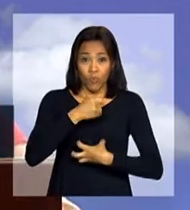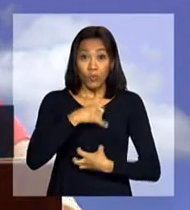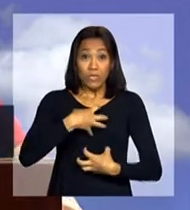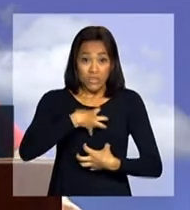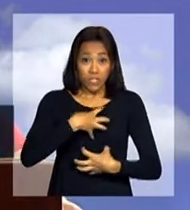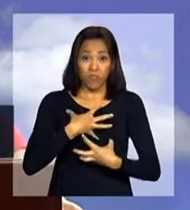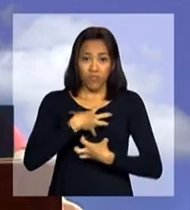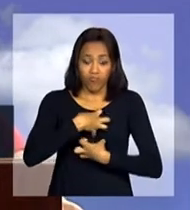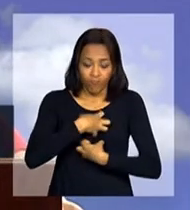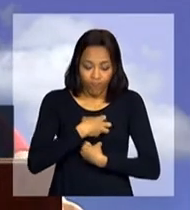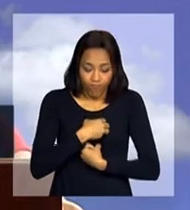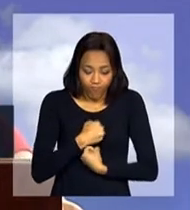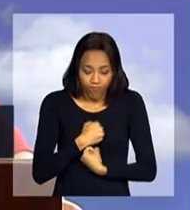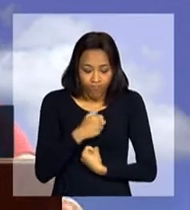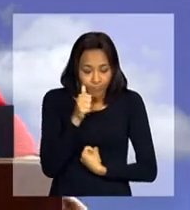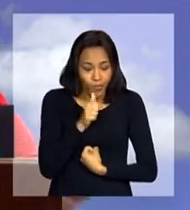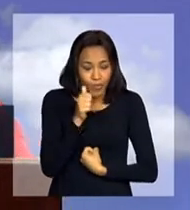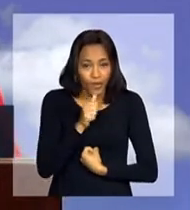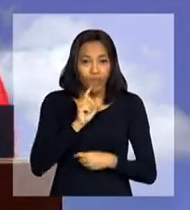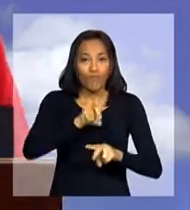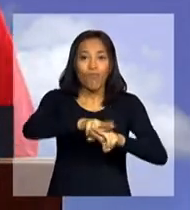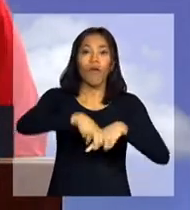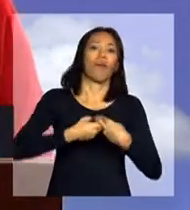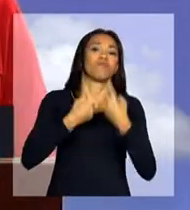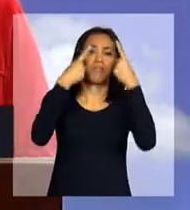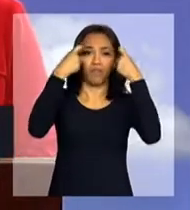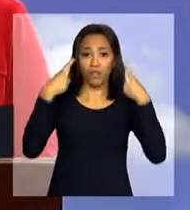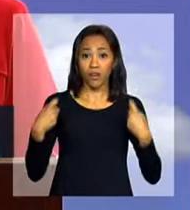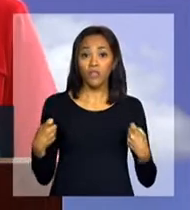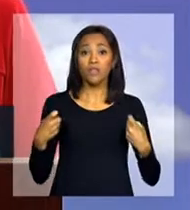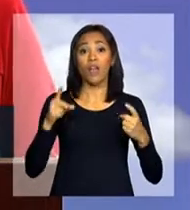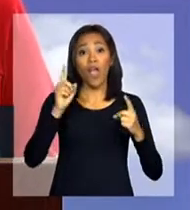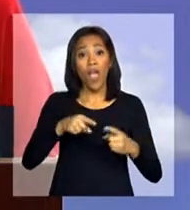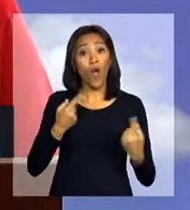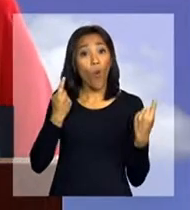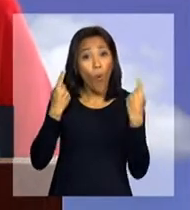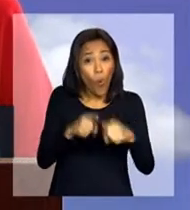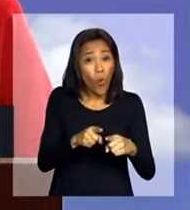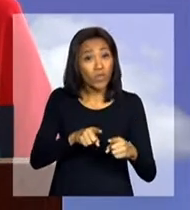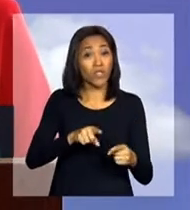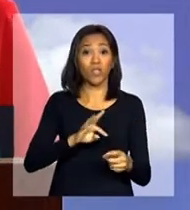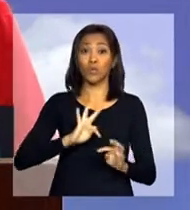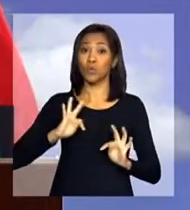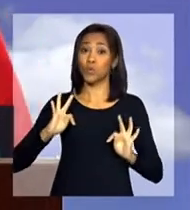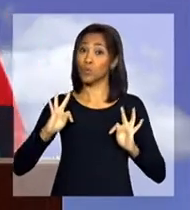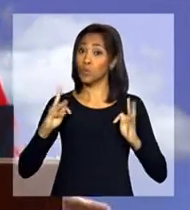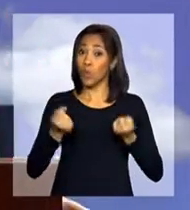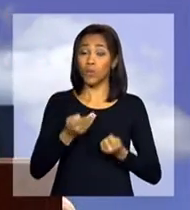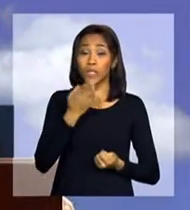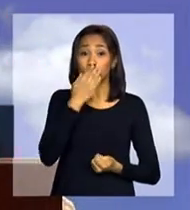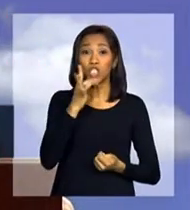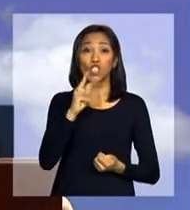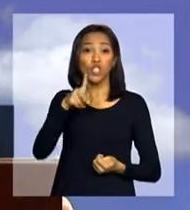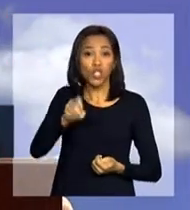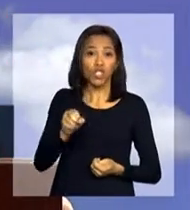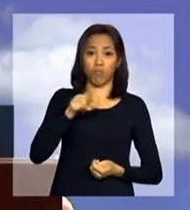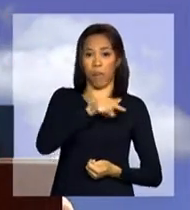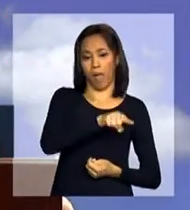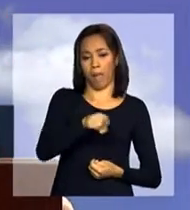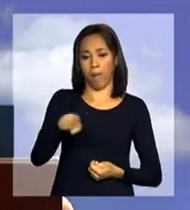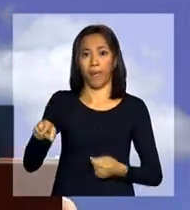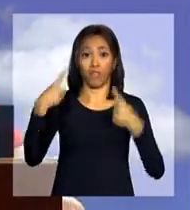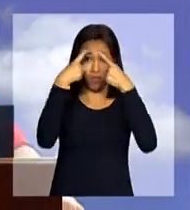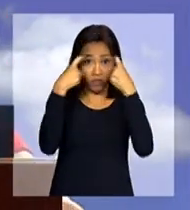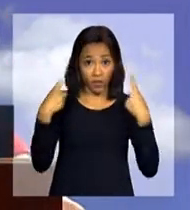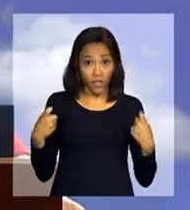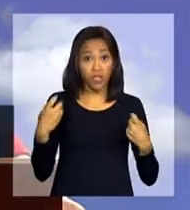da violência. É contra todos estes tipos de violência que temos lutado